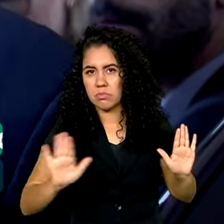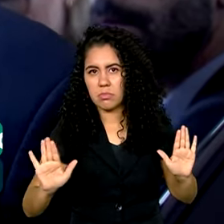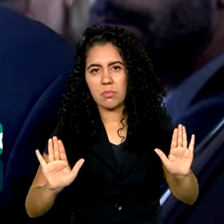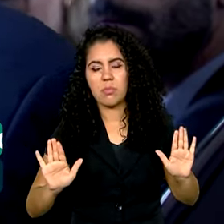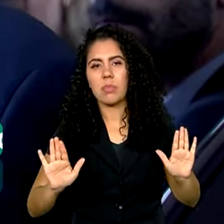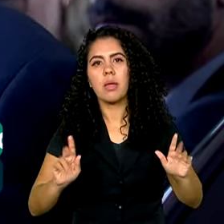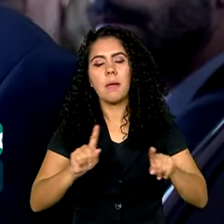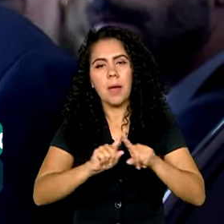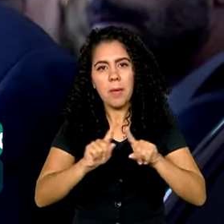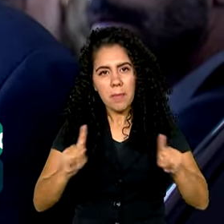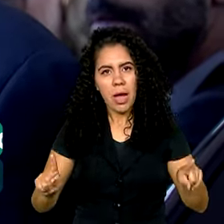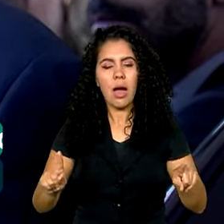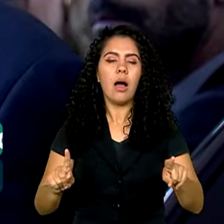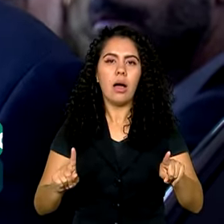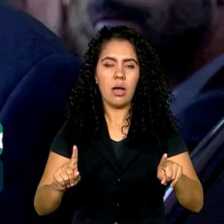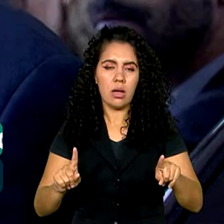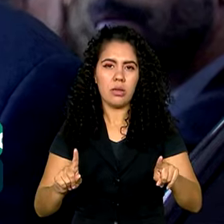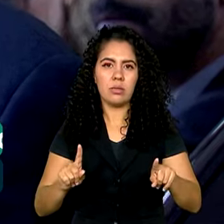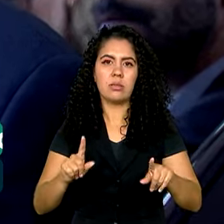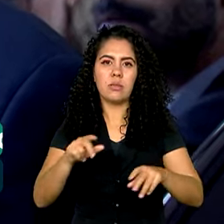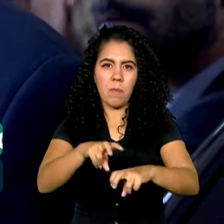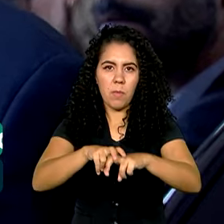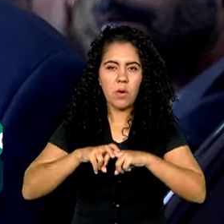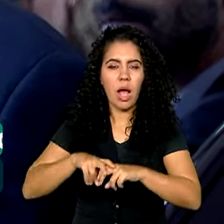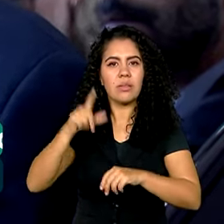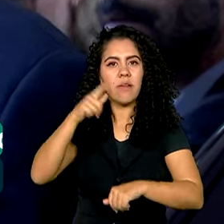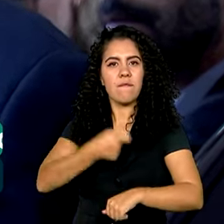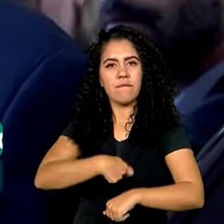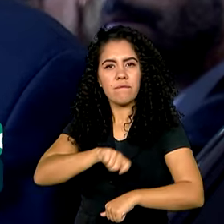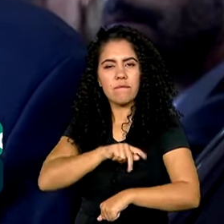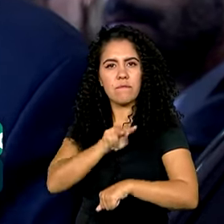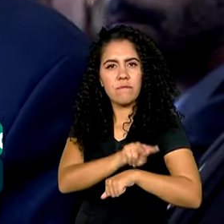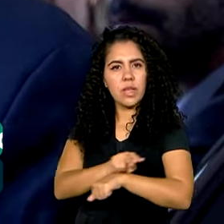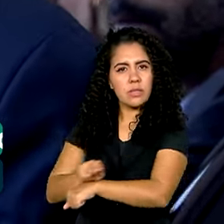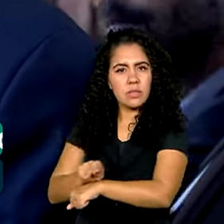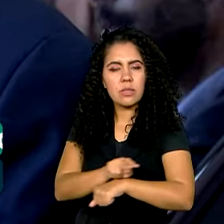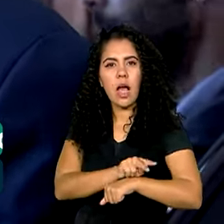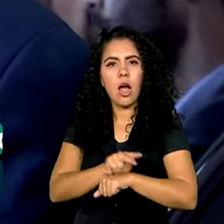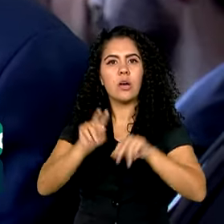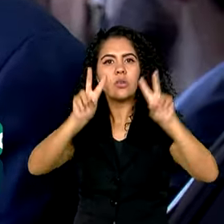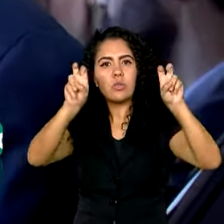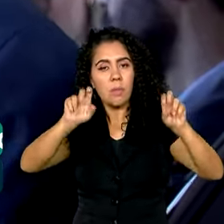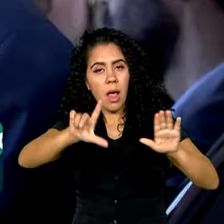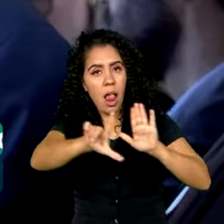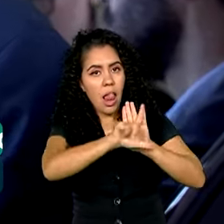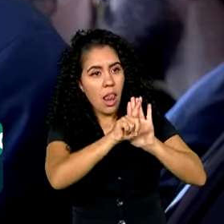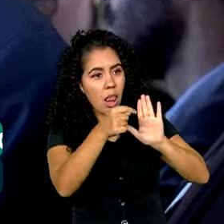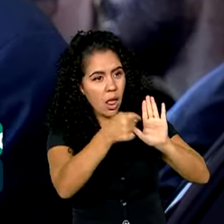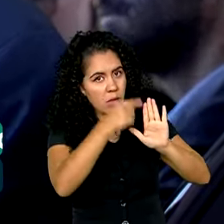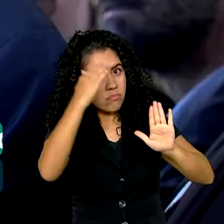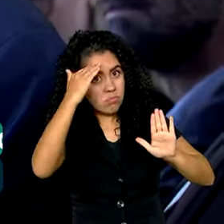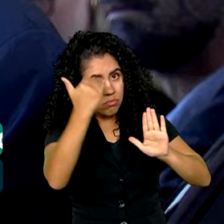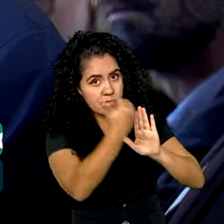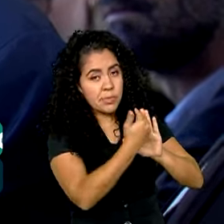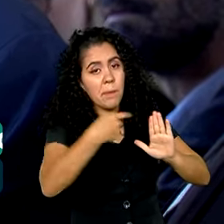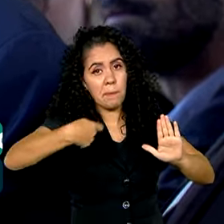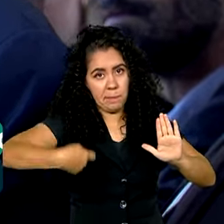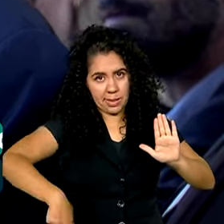como há, por parte dos auditores fiscais, a ideia de que aquela lei tem que ser